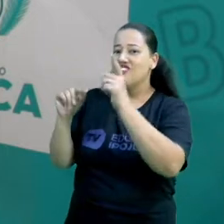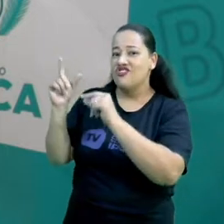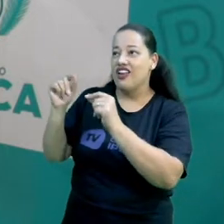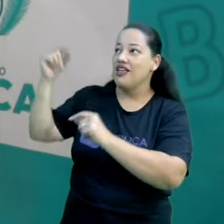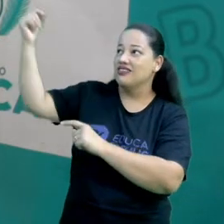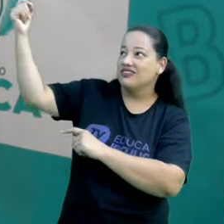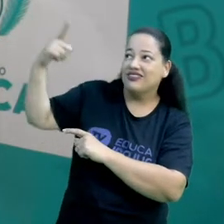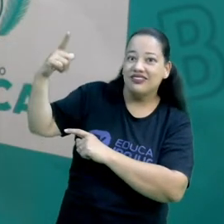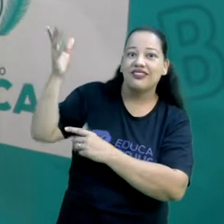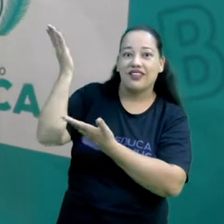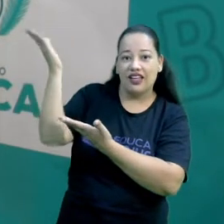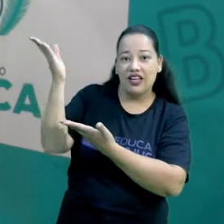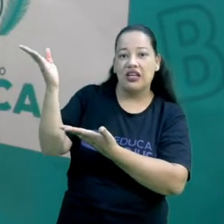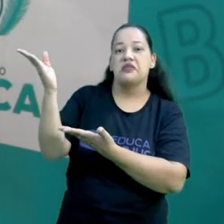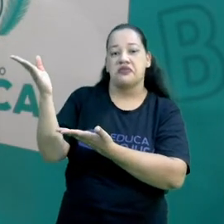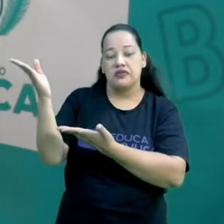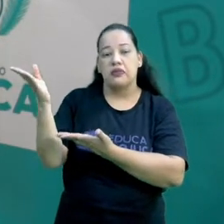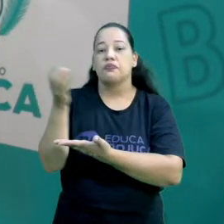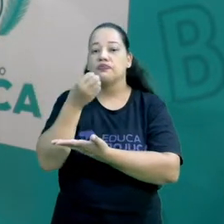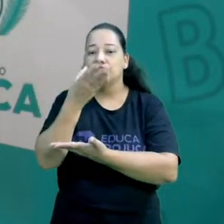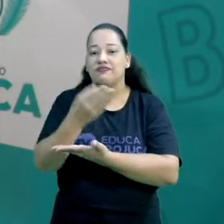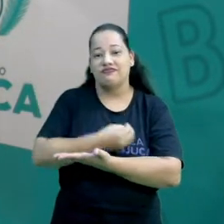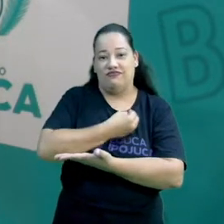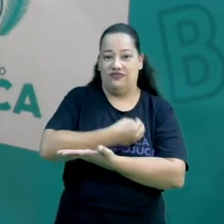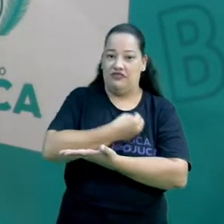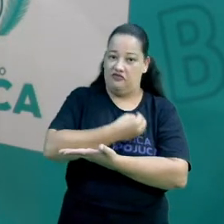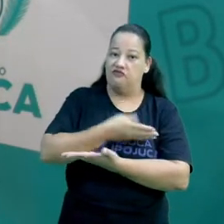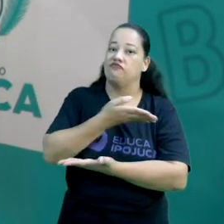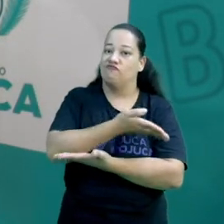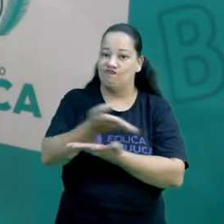que exista vida na Terra, certo?